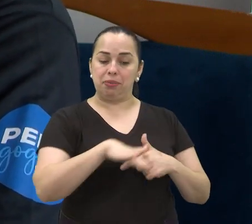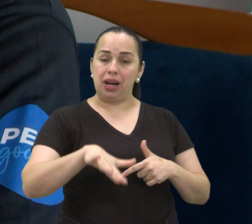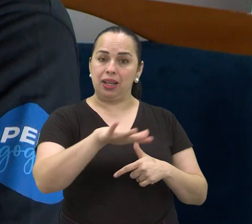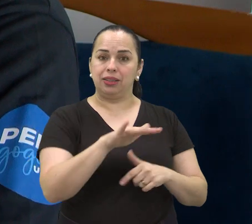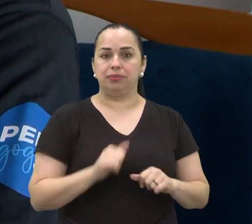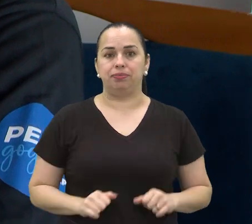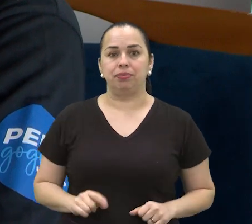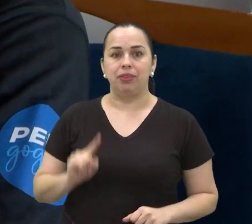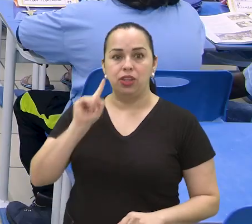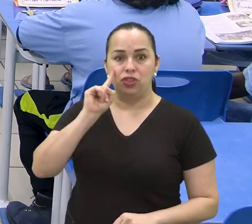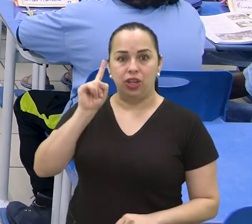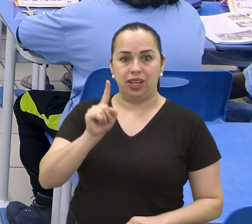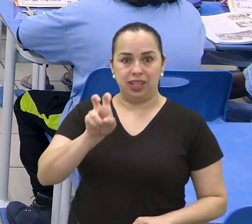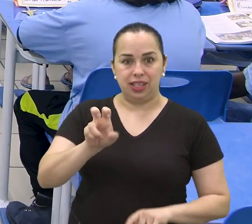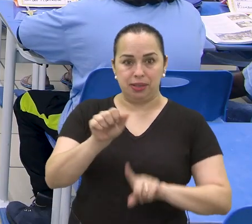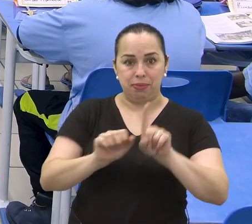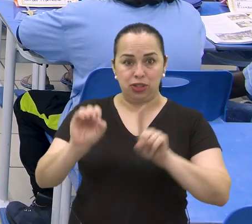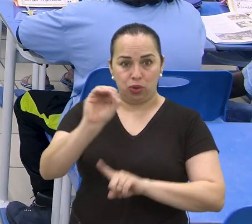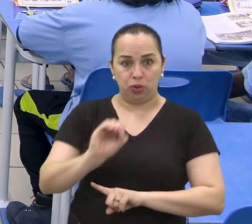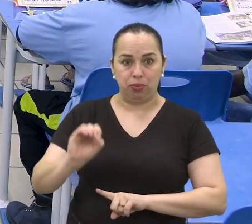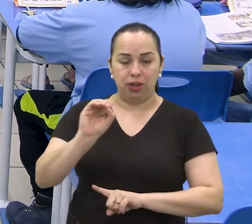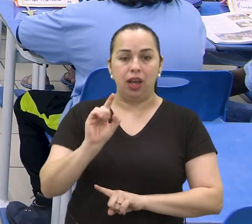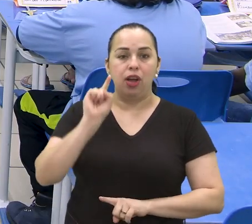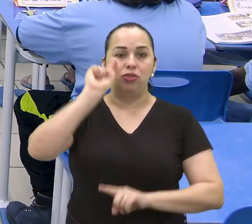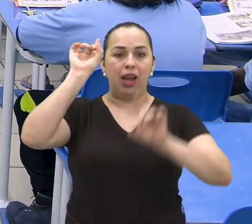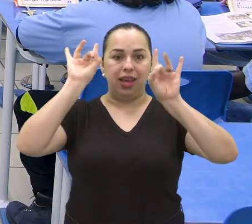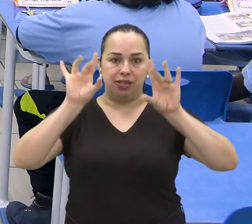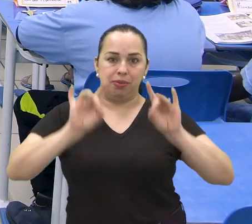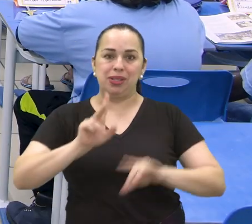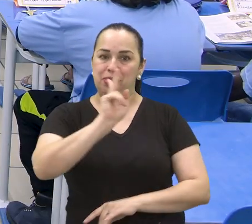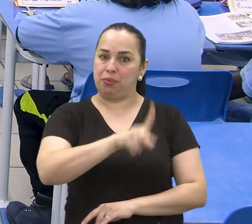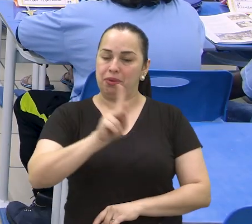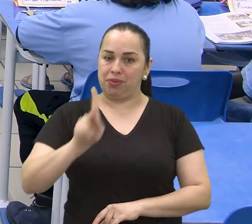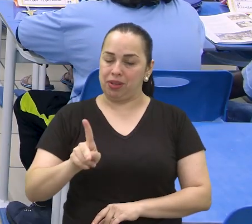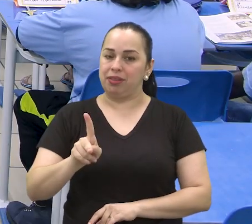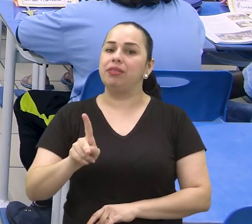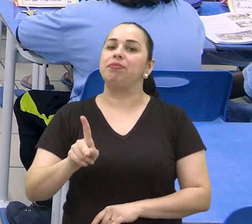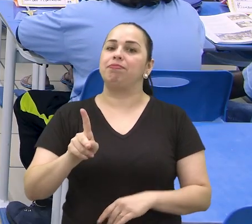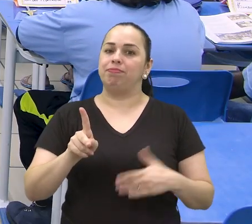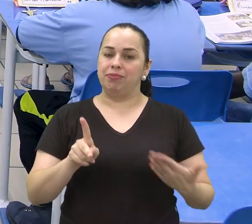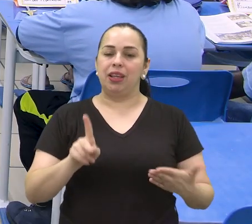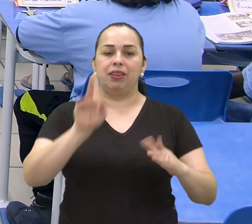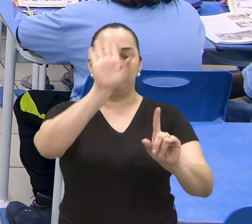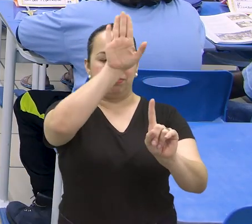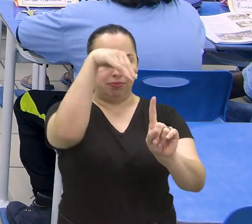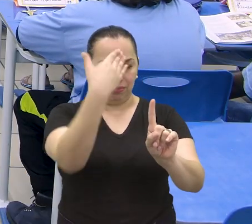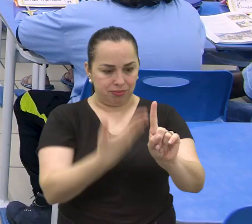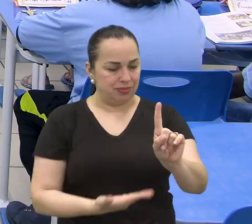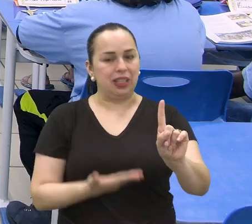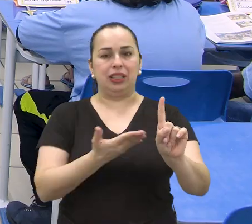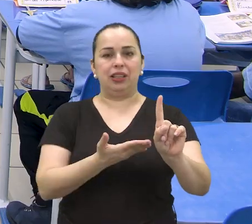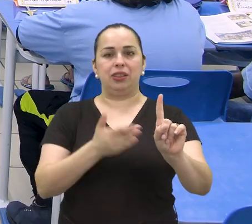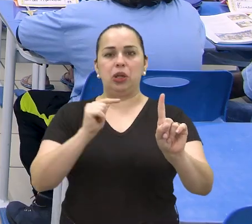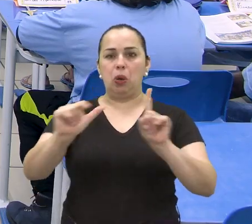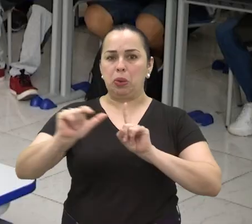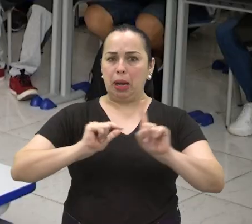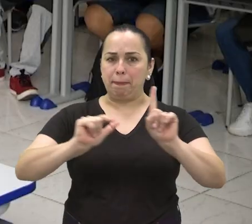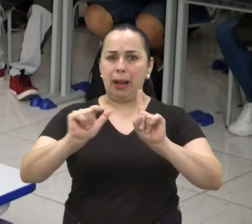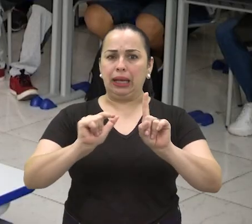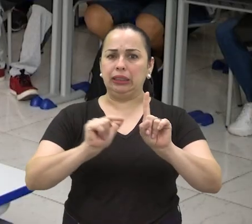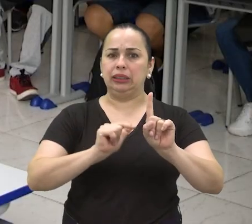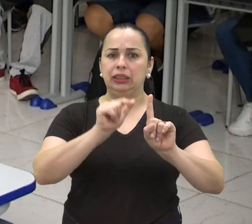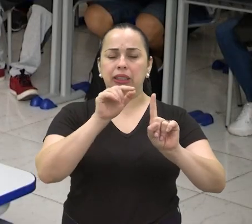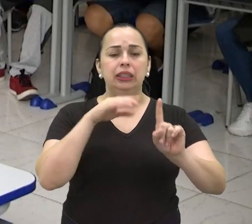vontade de trabalhar nessa área. No dia 15 de outubro, é celebrado o Dia do Professor, data em que se reverencia o trabalho